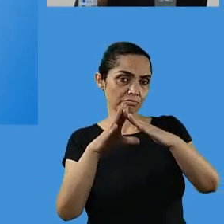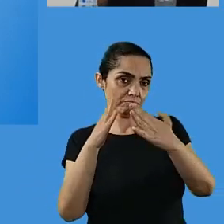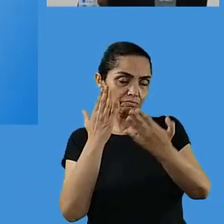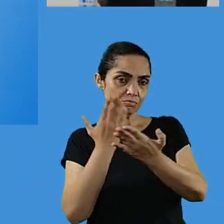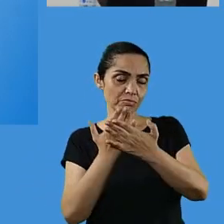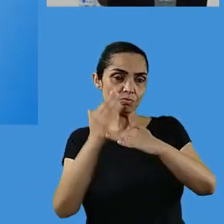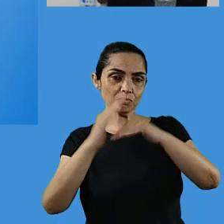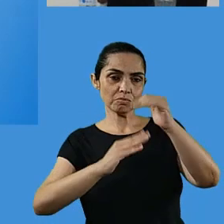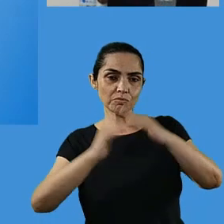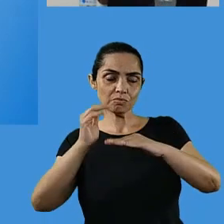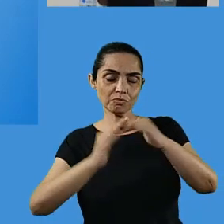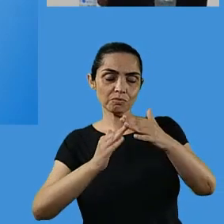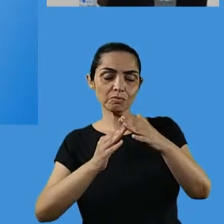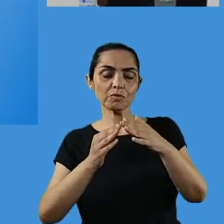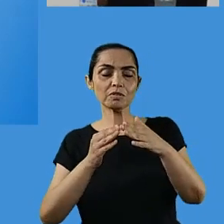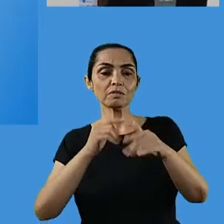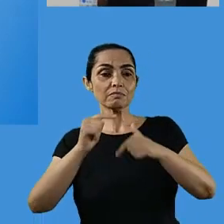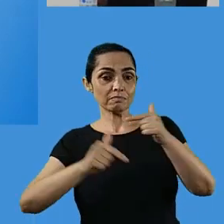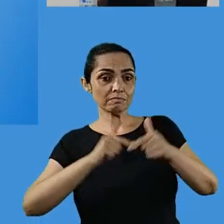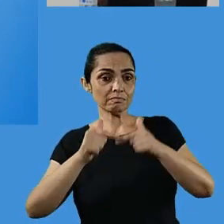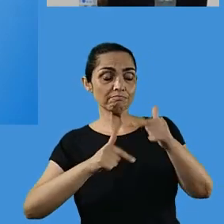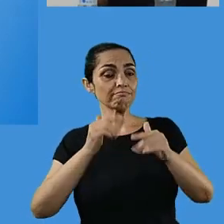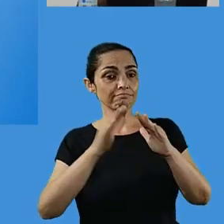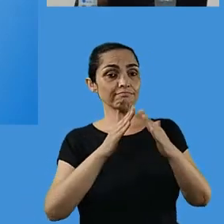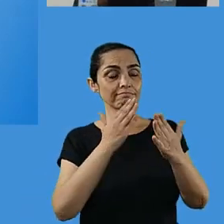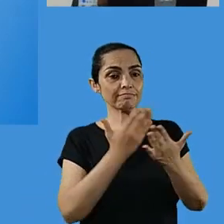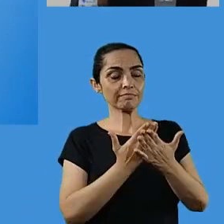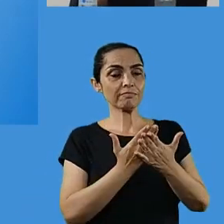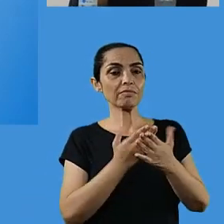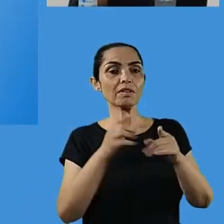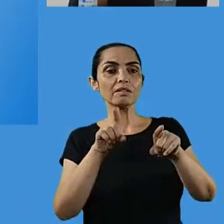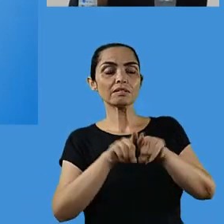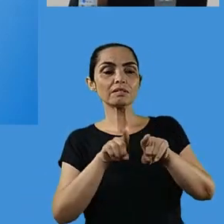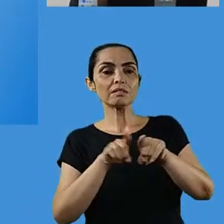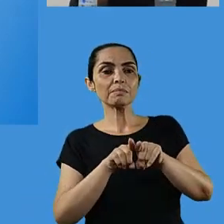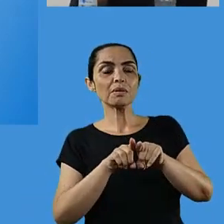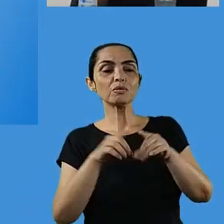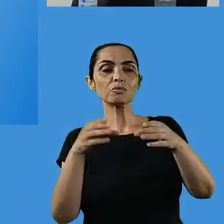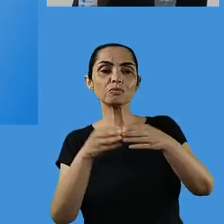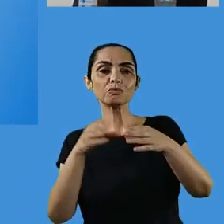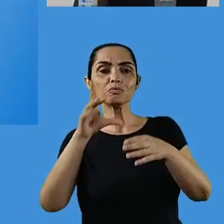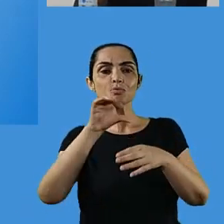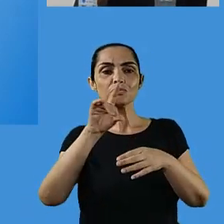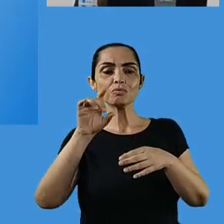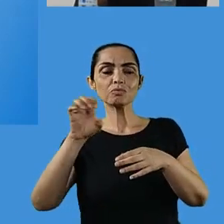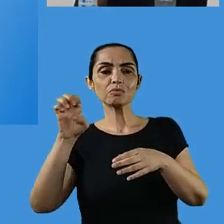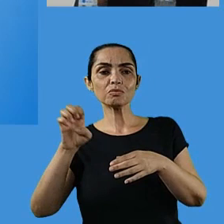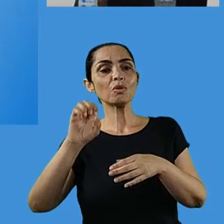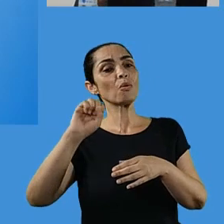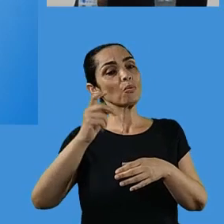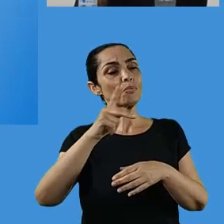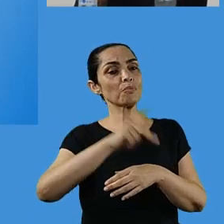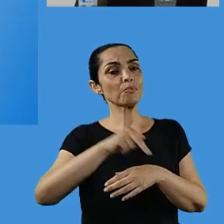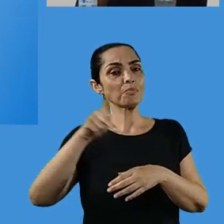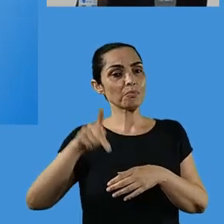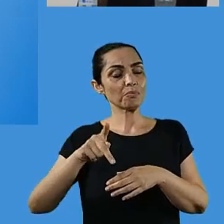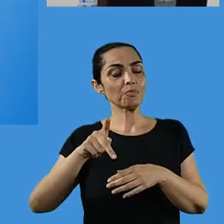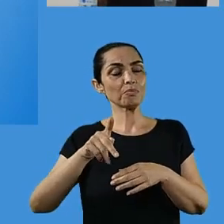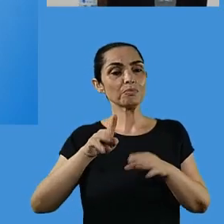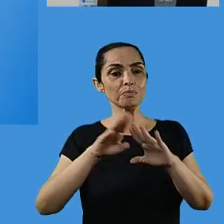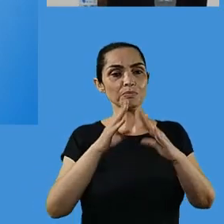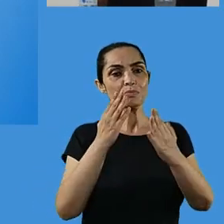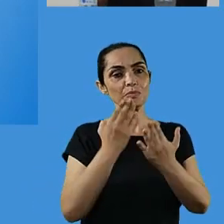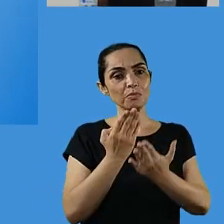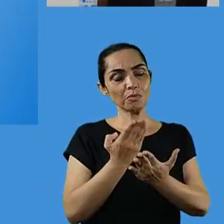NUMAPS, que esses profissionais estão constantemente dentro da unidade auxiliando a equipe técnica e